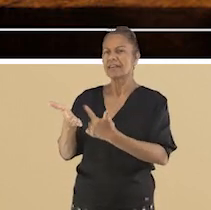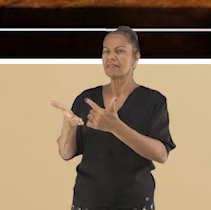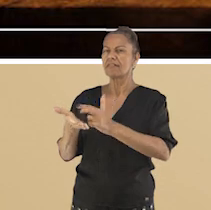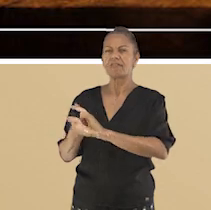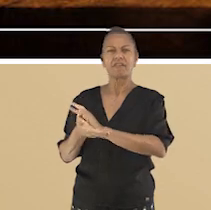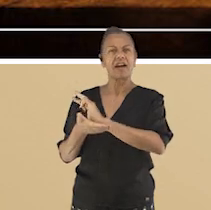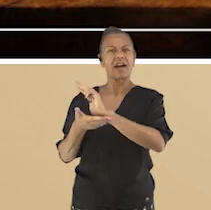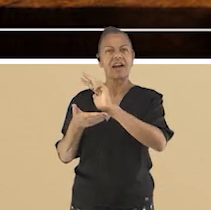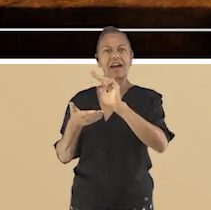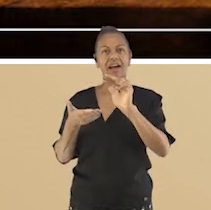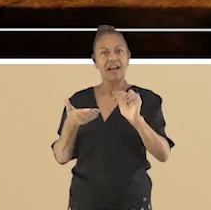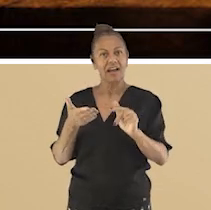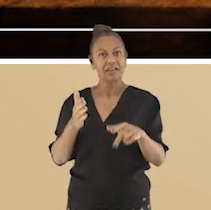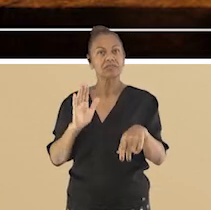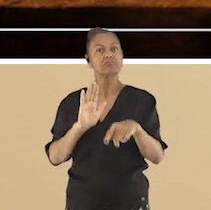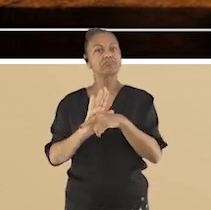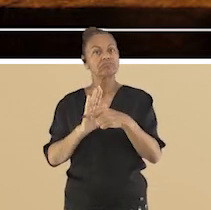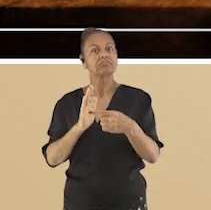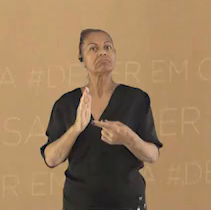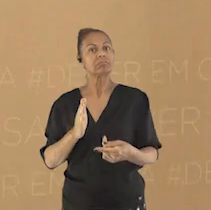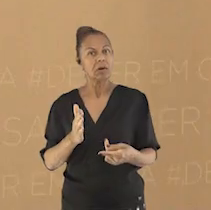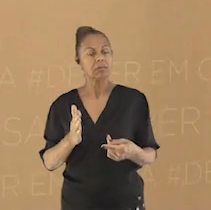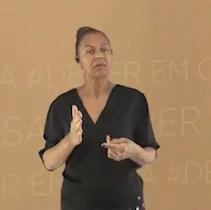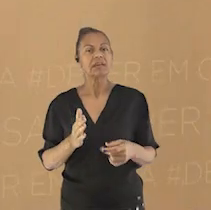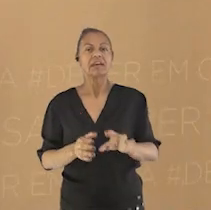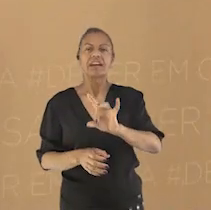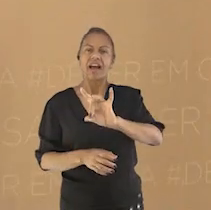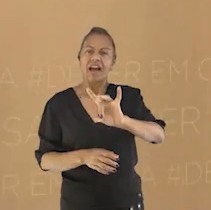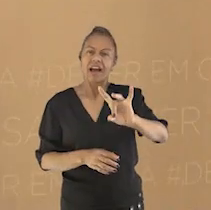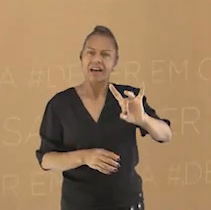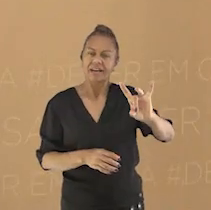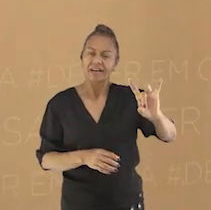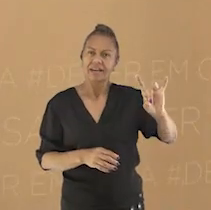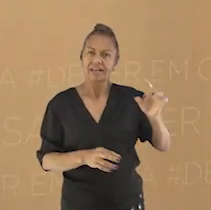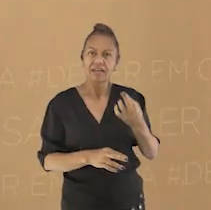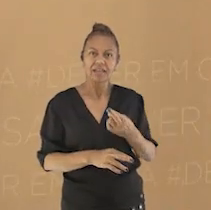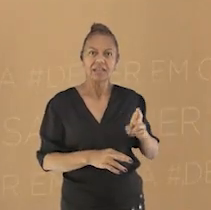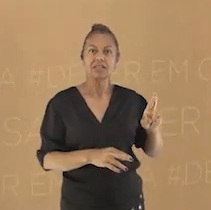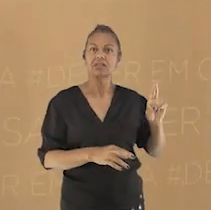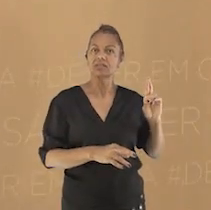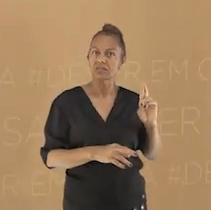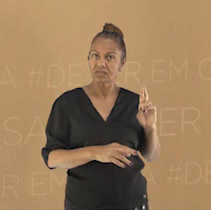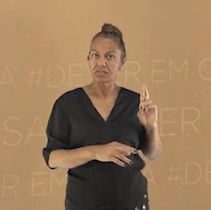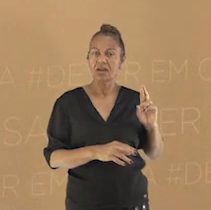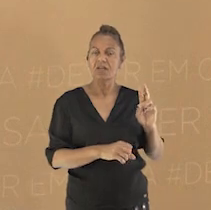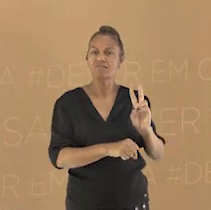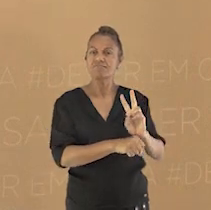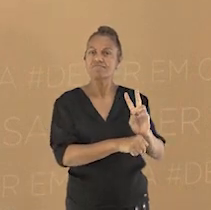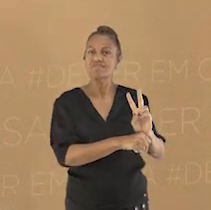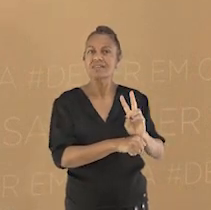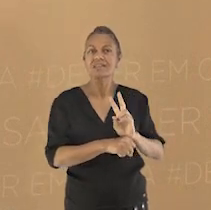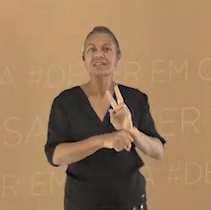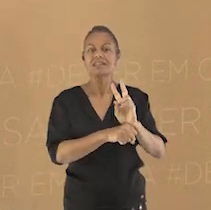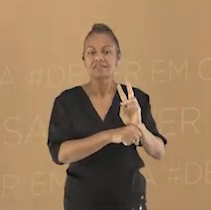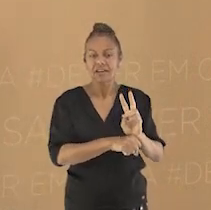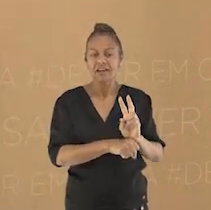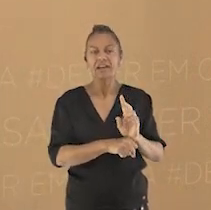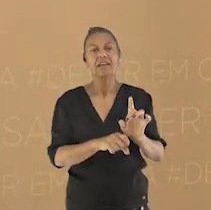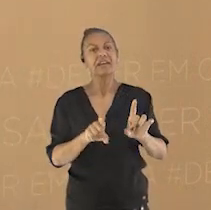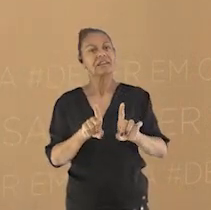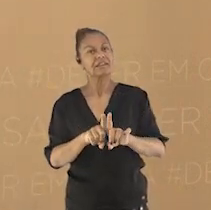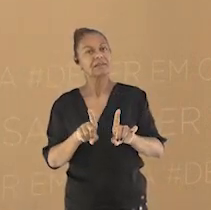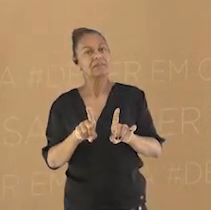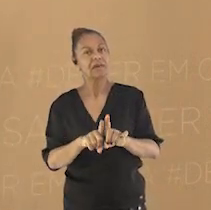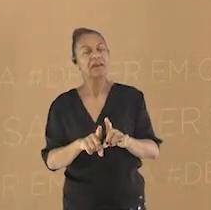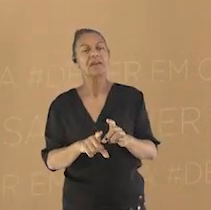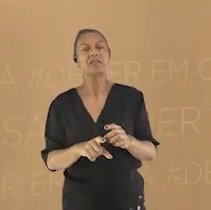cada religião preserve seus ensinamentos. Eles também são uma maneira de transmitir uma crença religiosa a diferentes